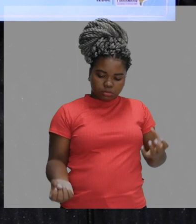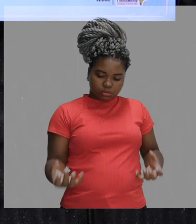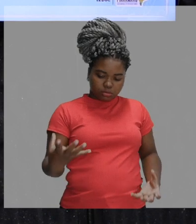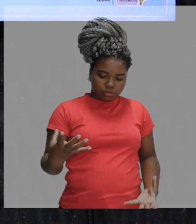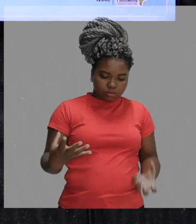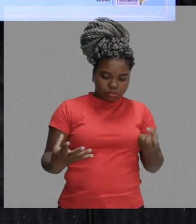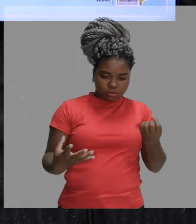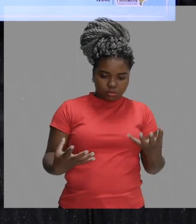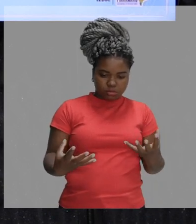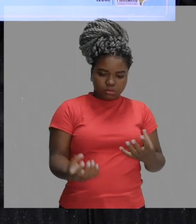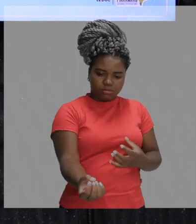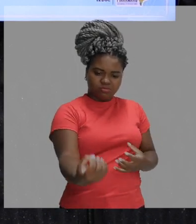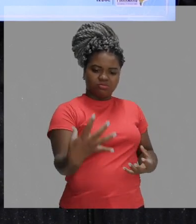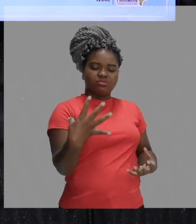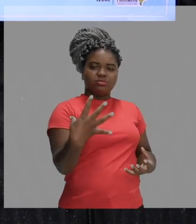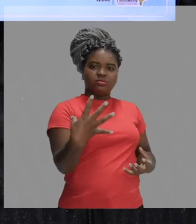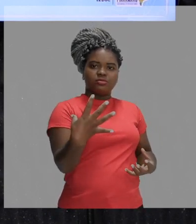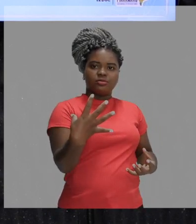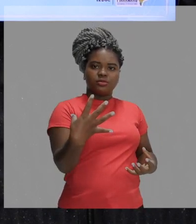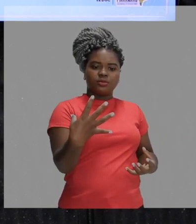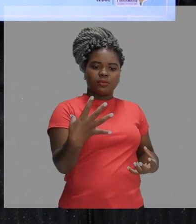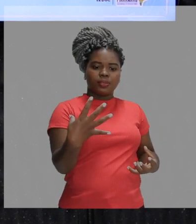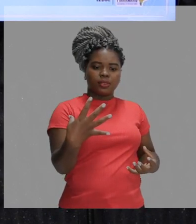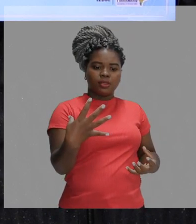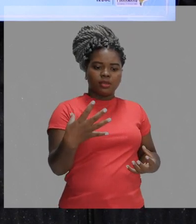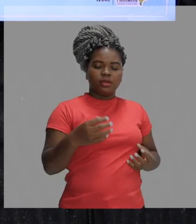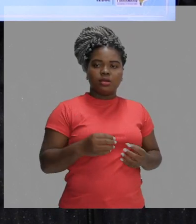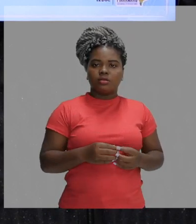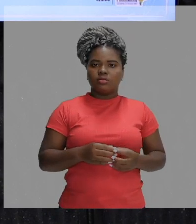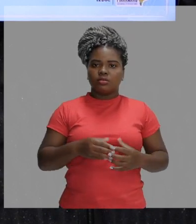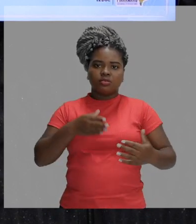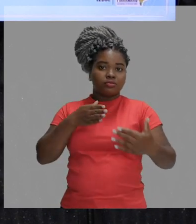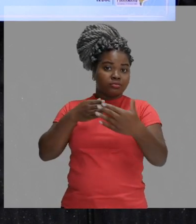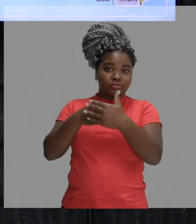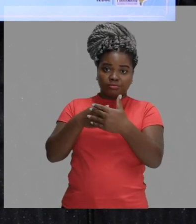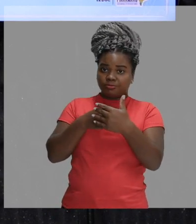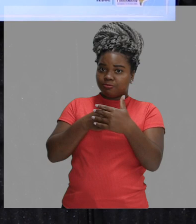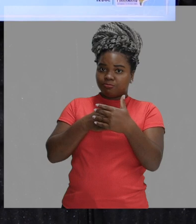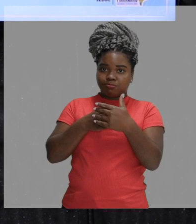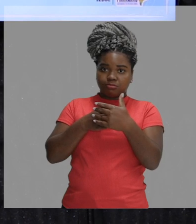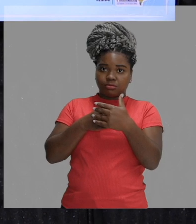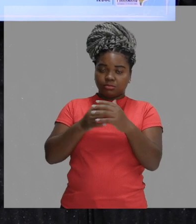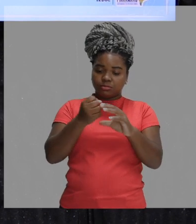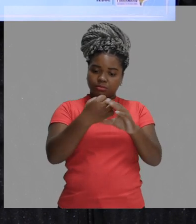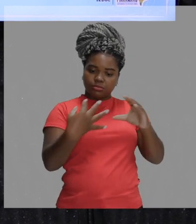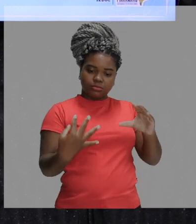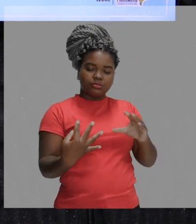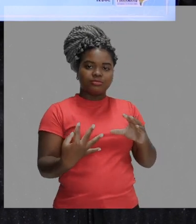um não vai interferir nas características do outro.